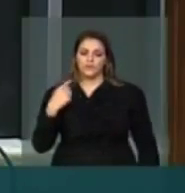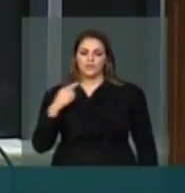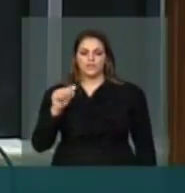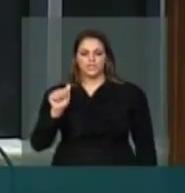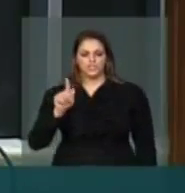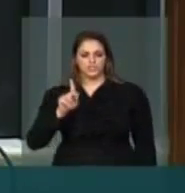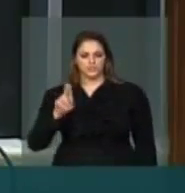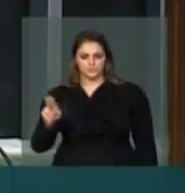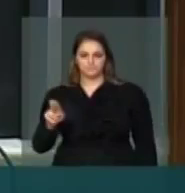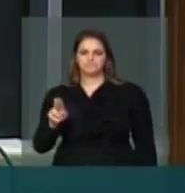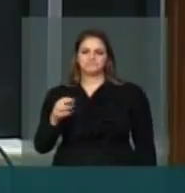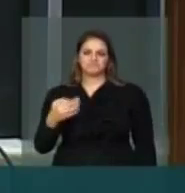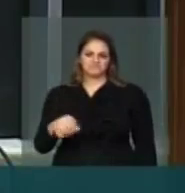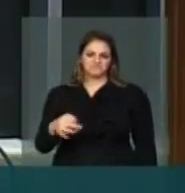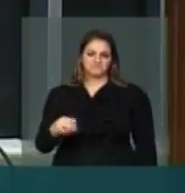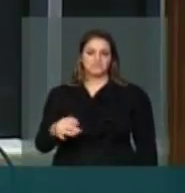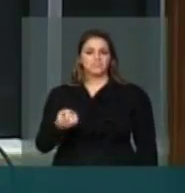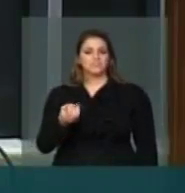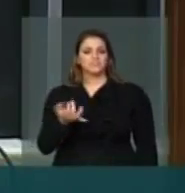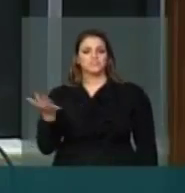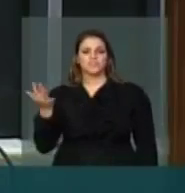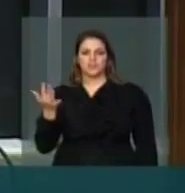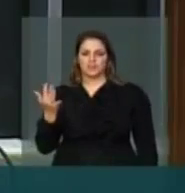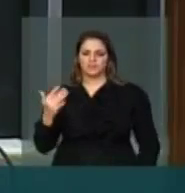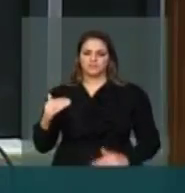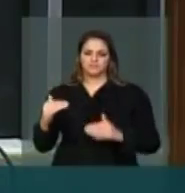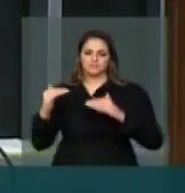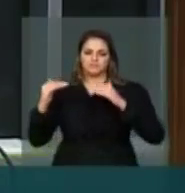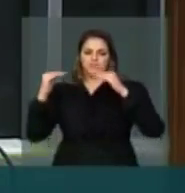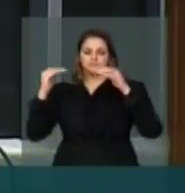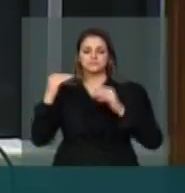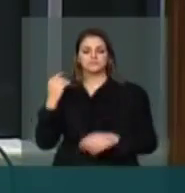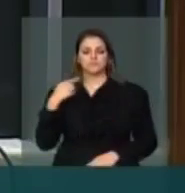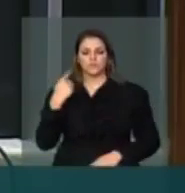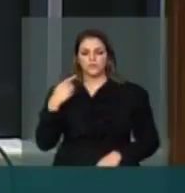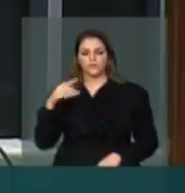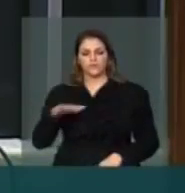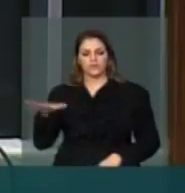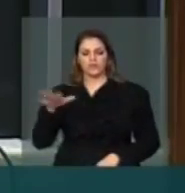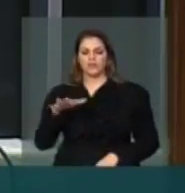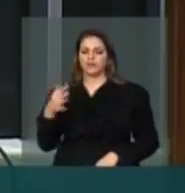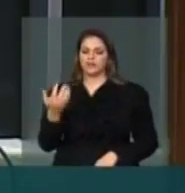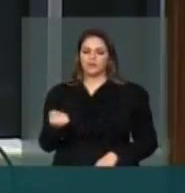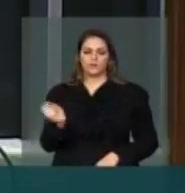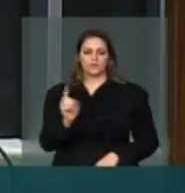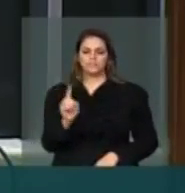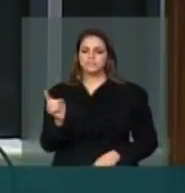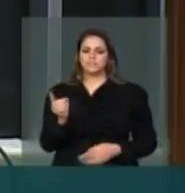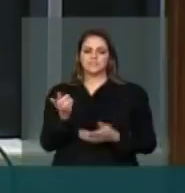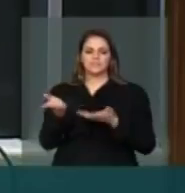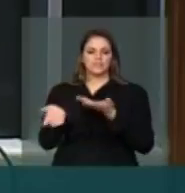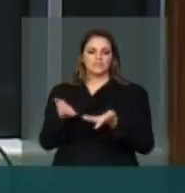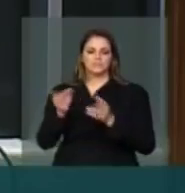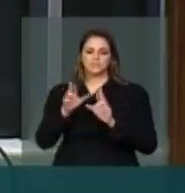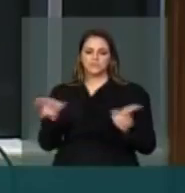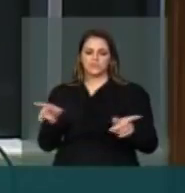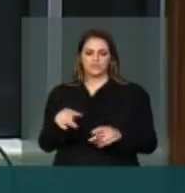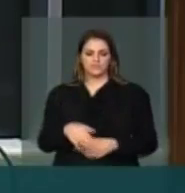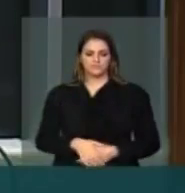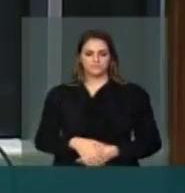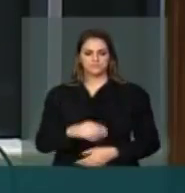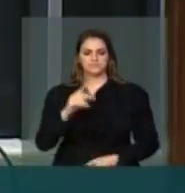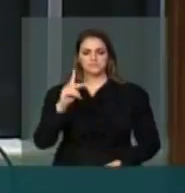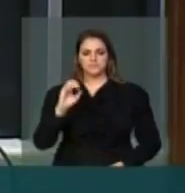União, de várias carreiras jurídicas que não aceitam tratamento diferenciado. O pleito pela